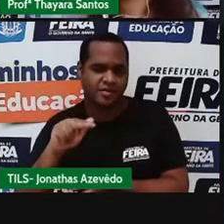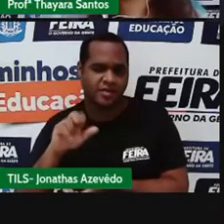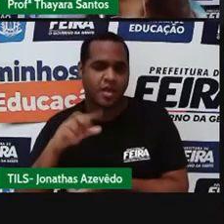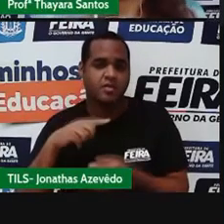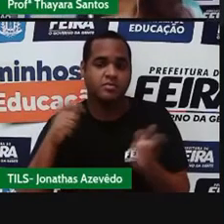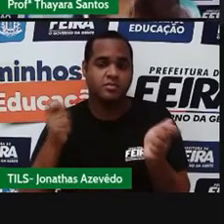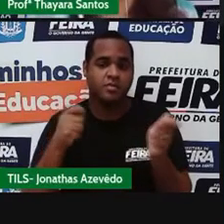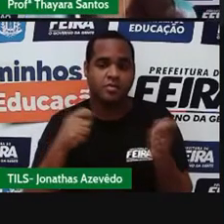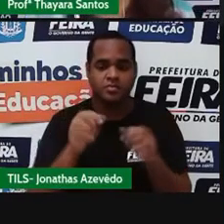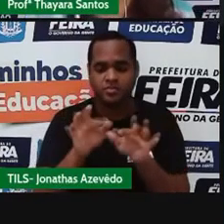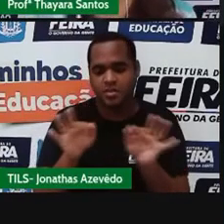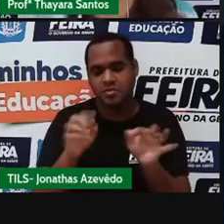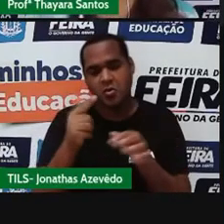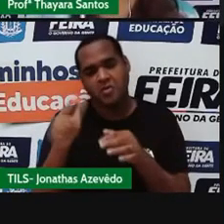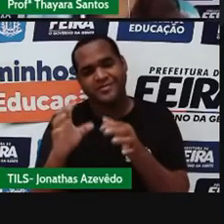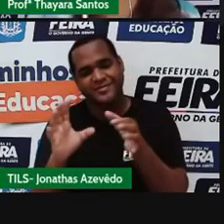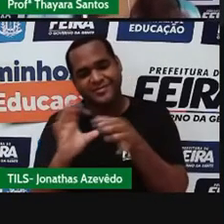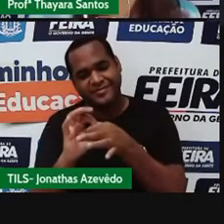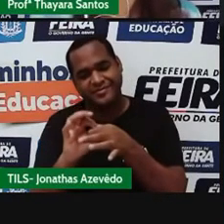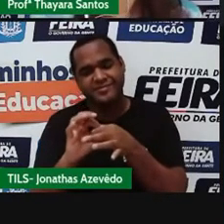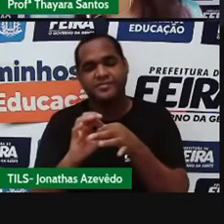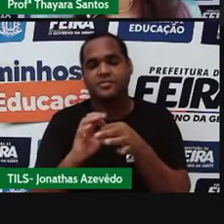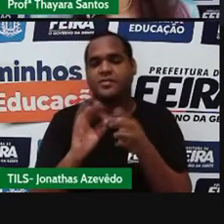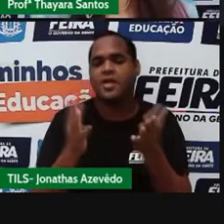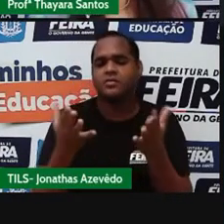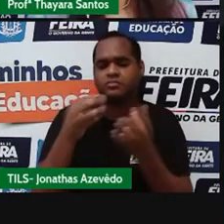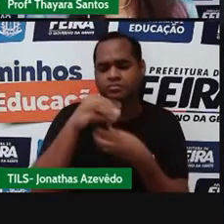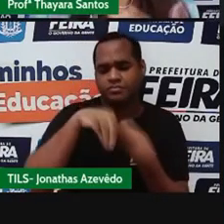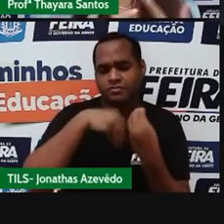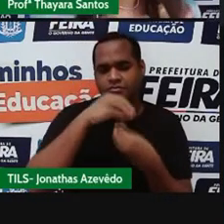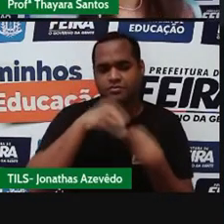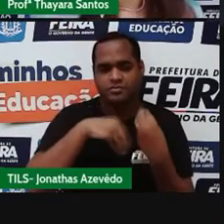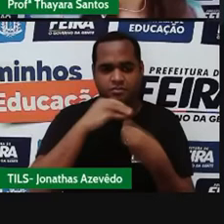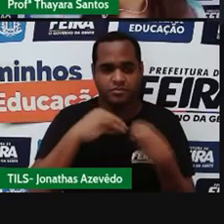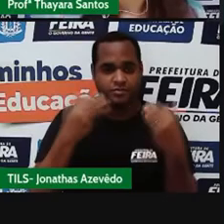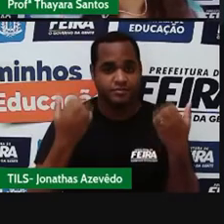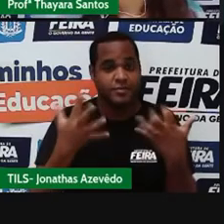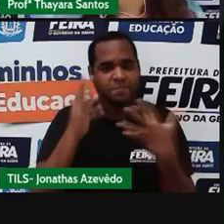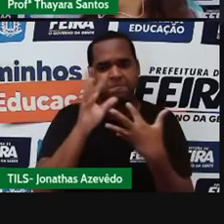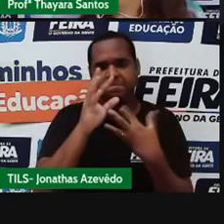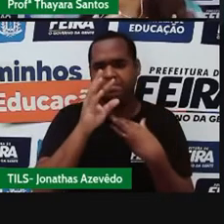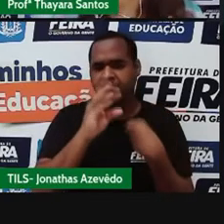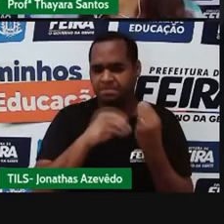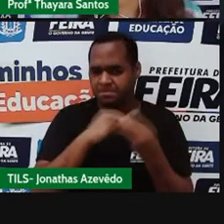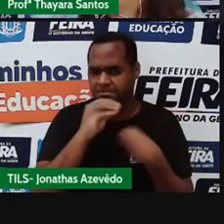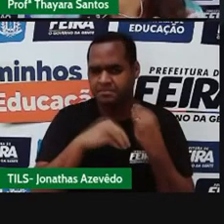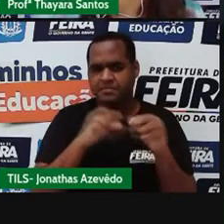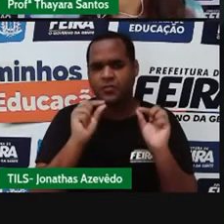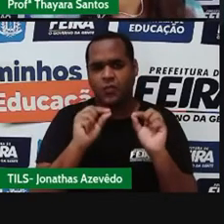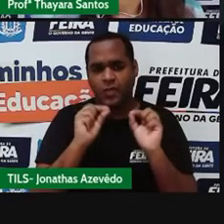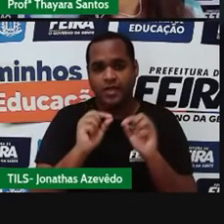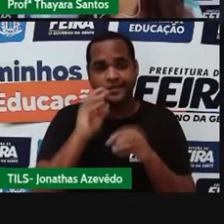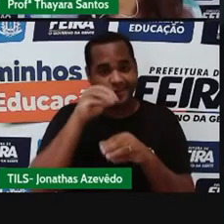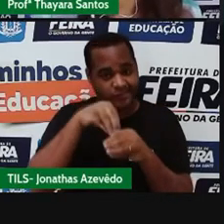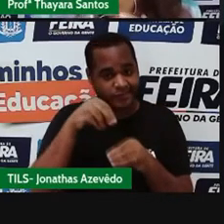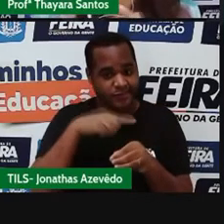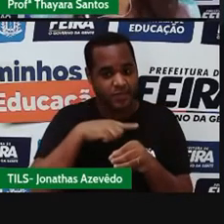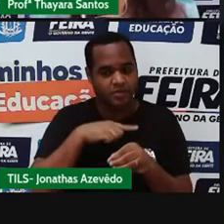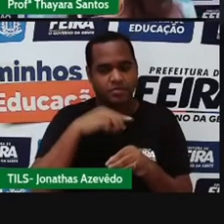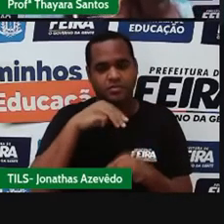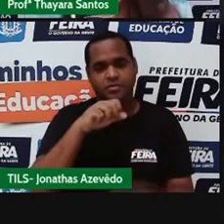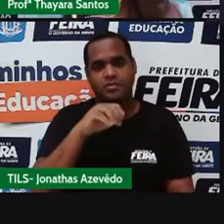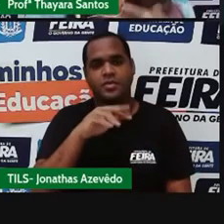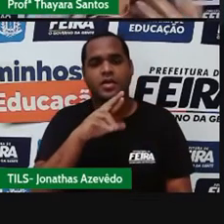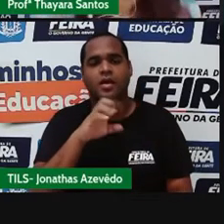compostas. Agora, vamos ver o que são as misturas. A mistura, na verdade, é uma porção da matéria que vai ser